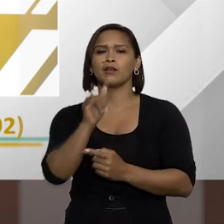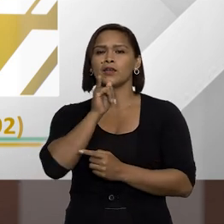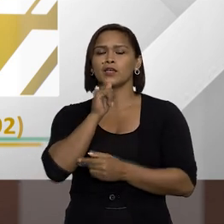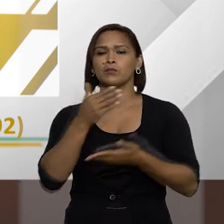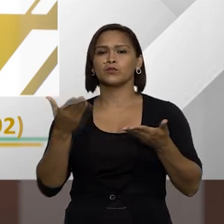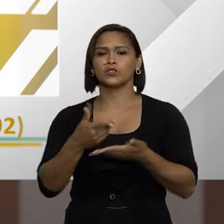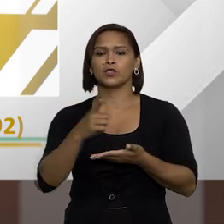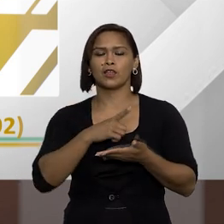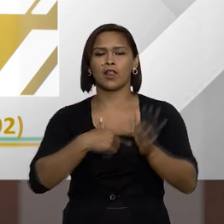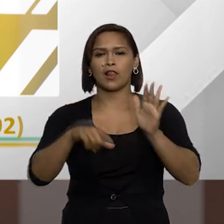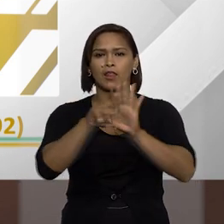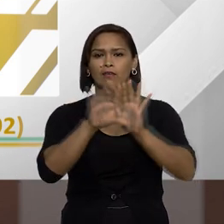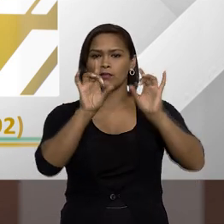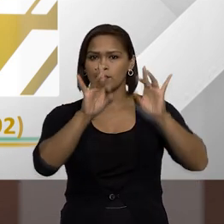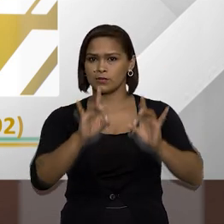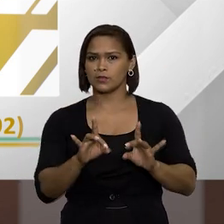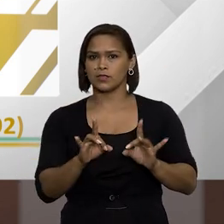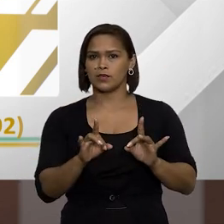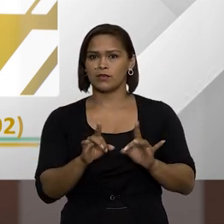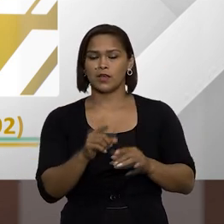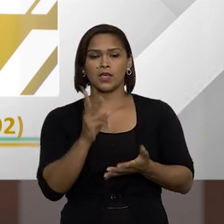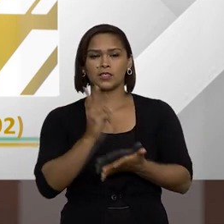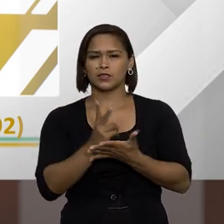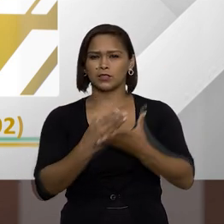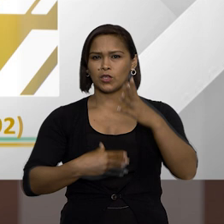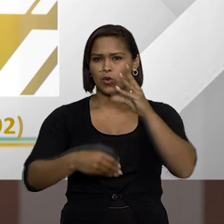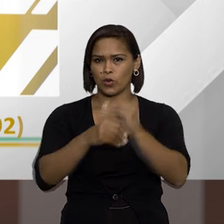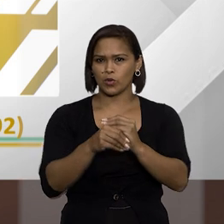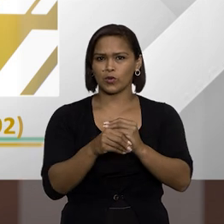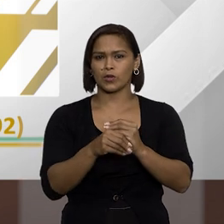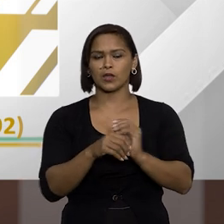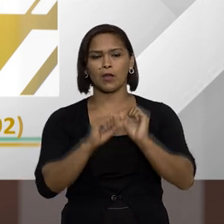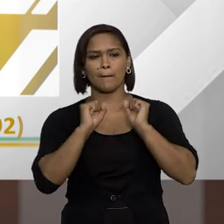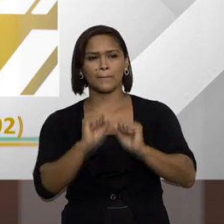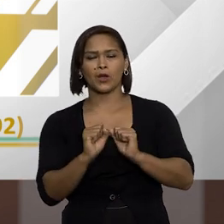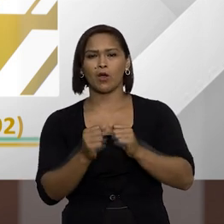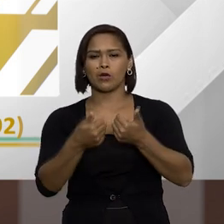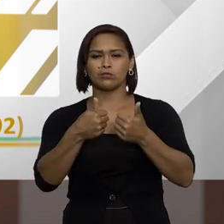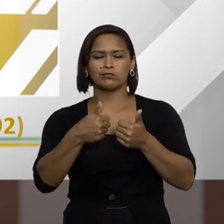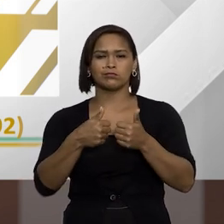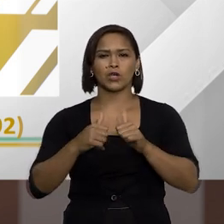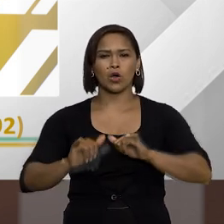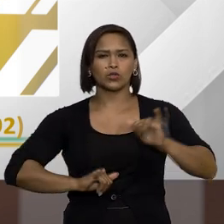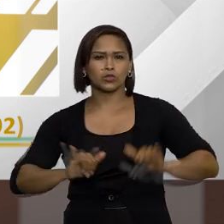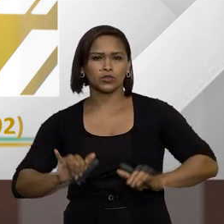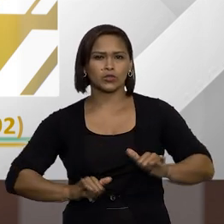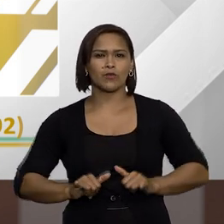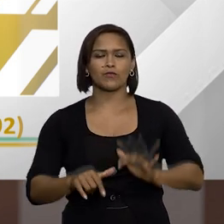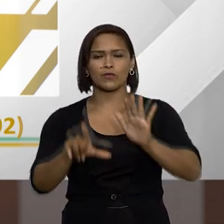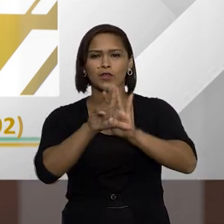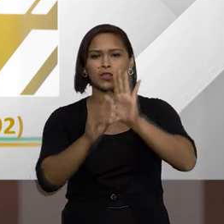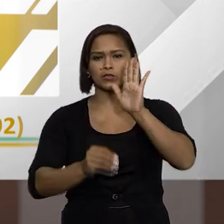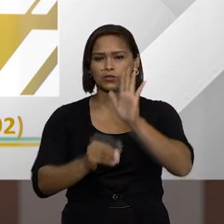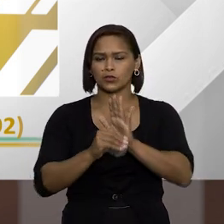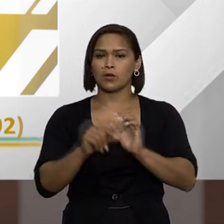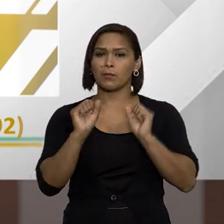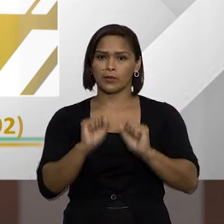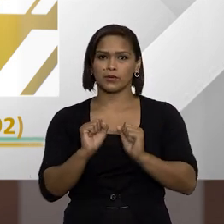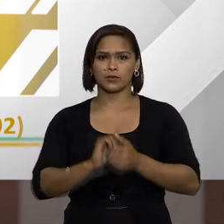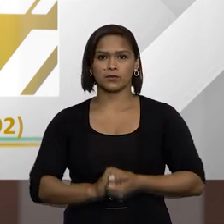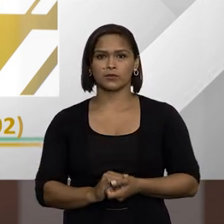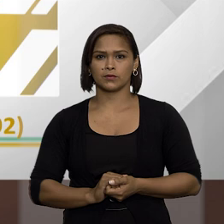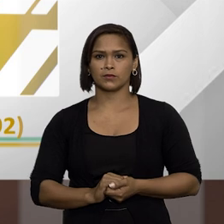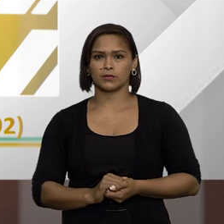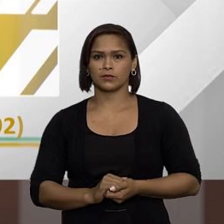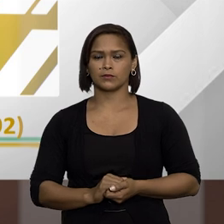que já contam com lei específica, eles estão incluídos no hall de quem pode sofrer sanções da lei de improbidade, professor Talhos?